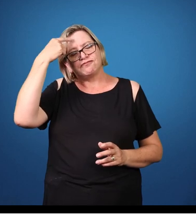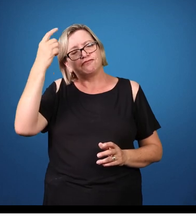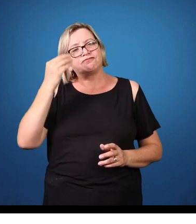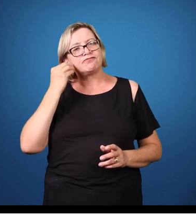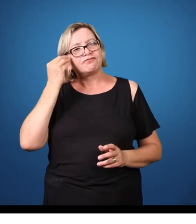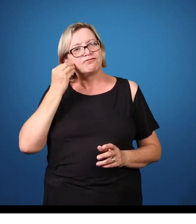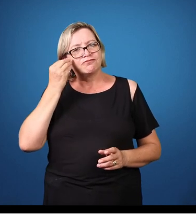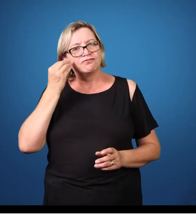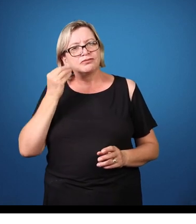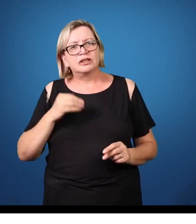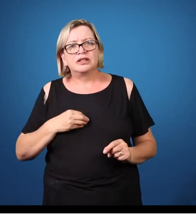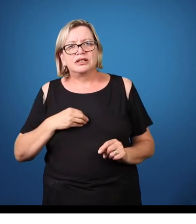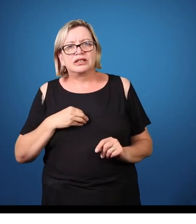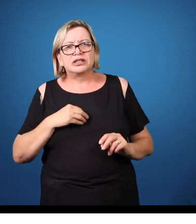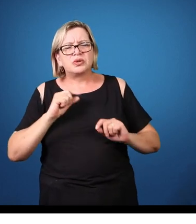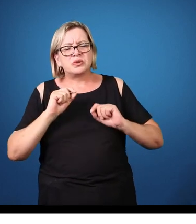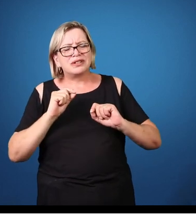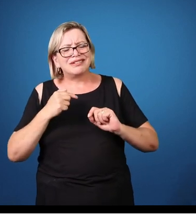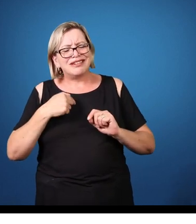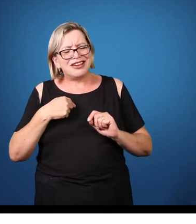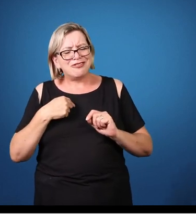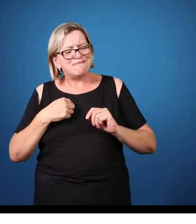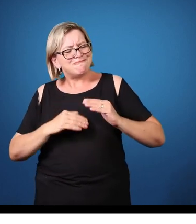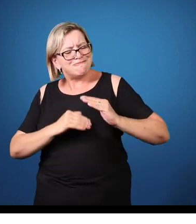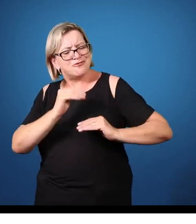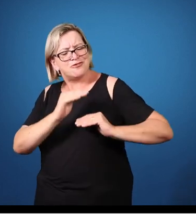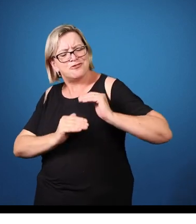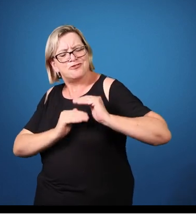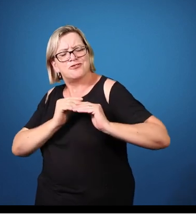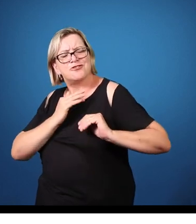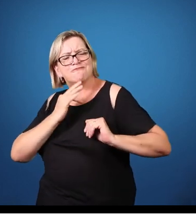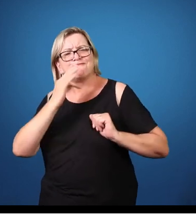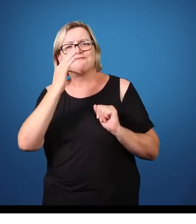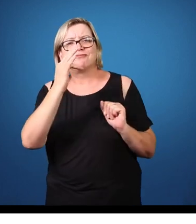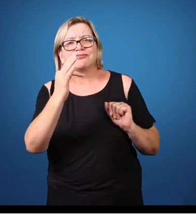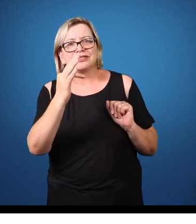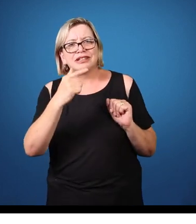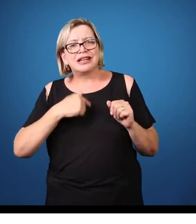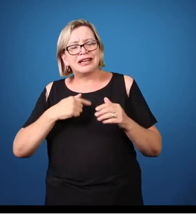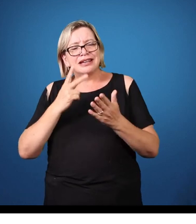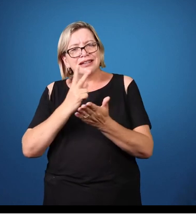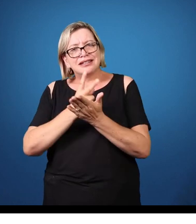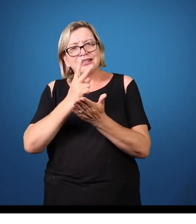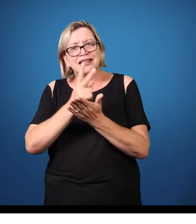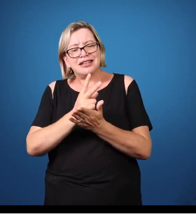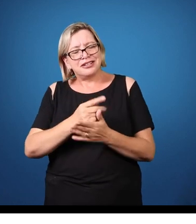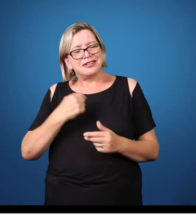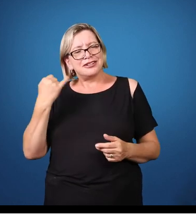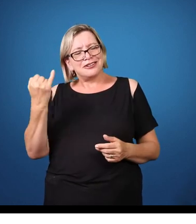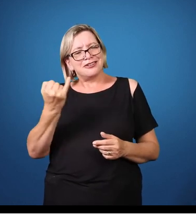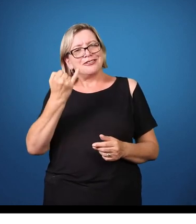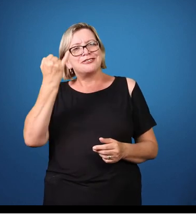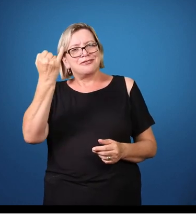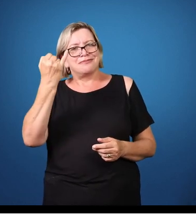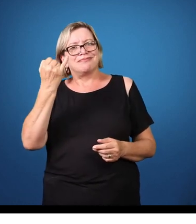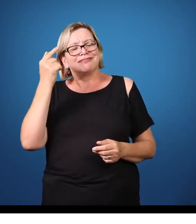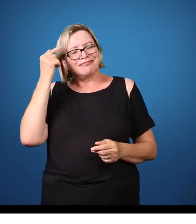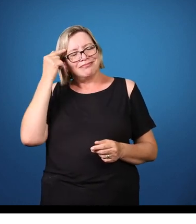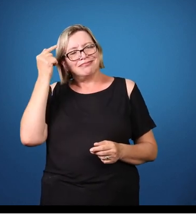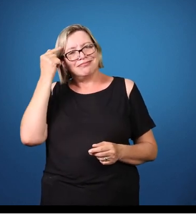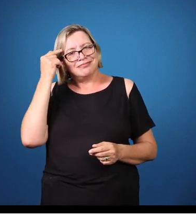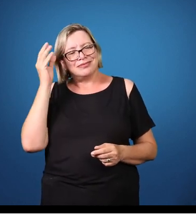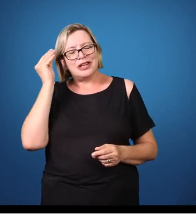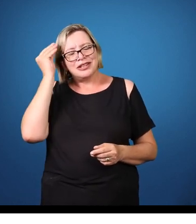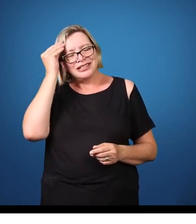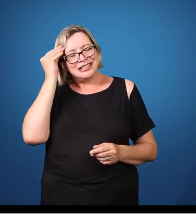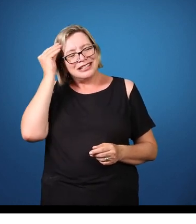Essas perguntas estão sempre em pauta, né? E precisam ser... Estar em pauta. Estar em pauta, exato. E serem escutadas, né? Muito